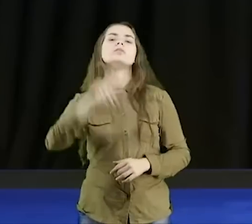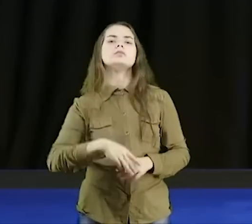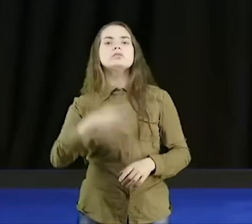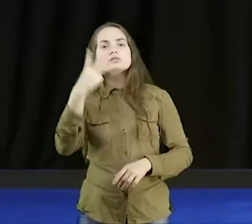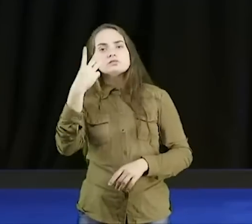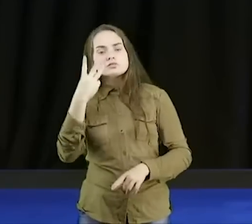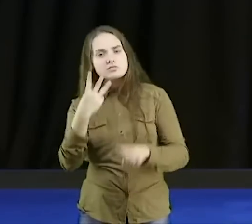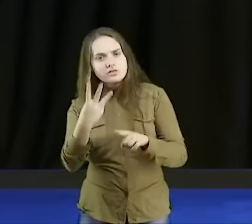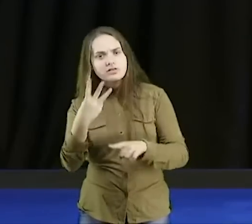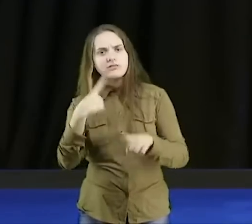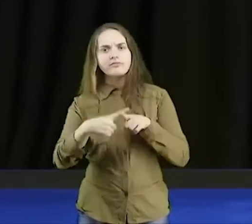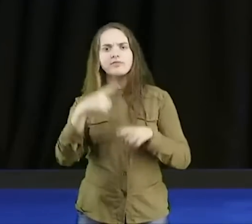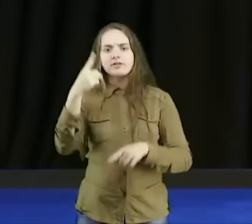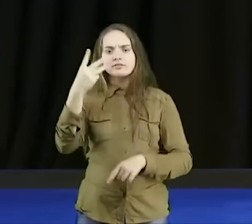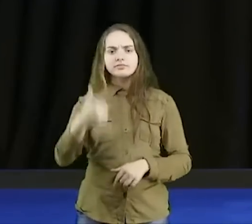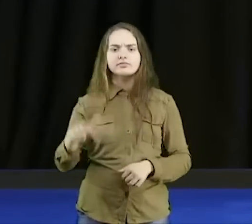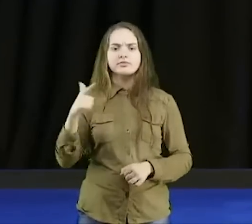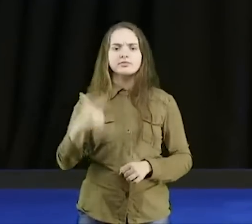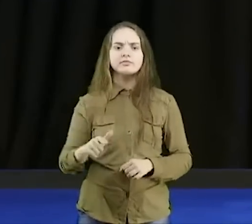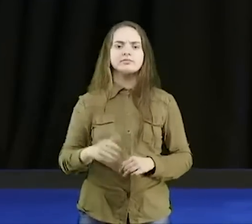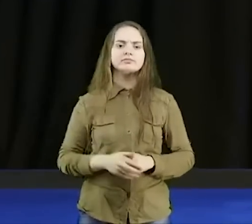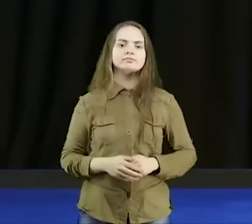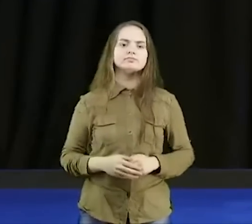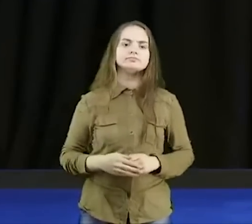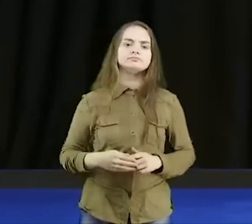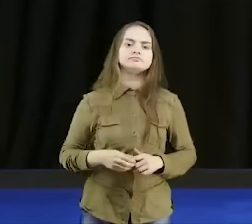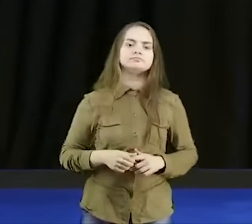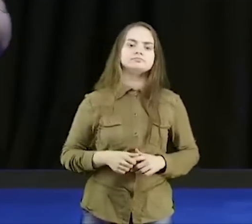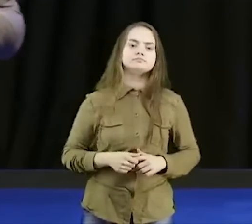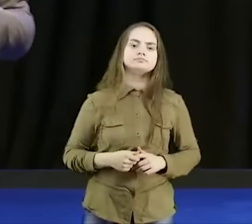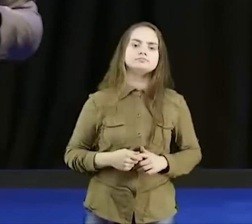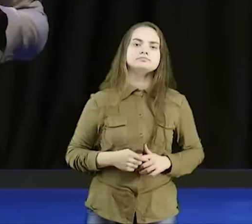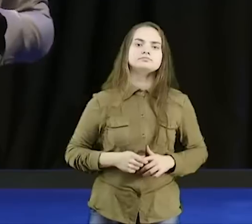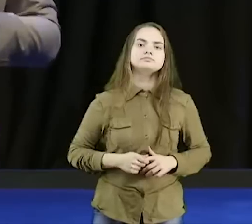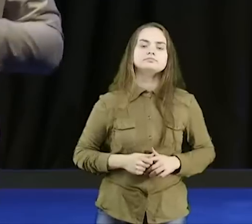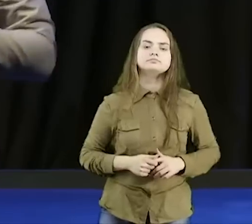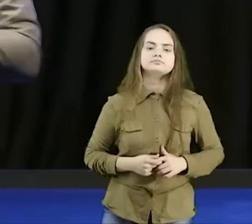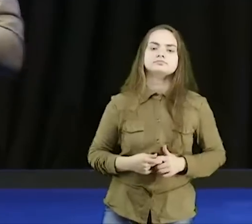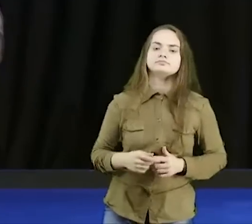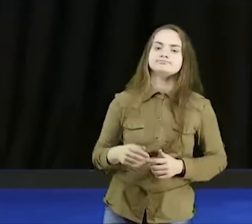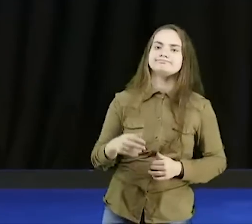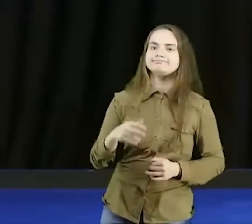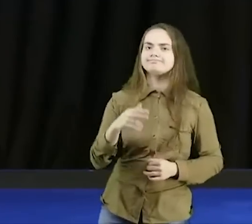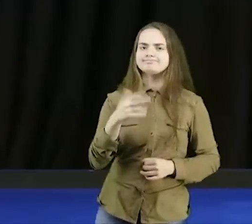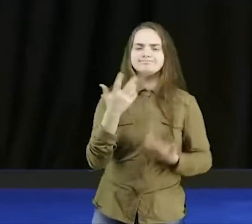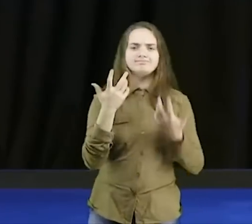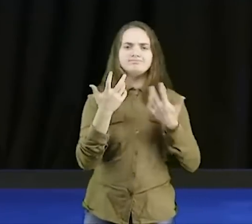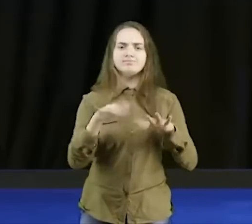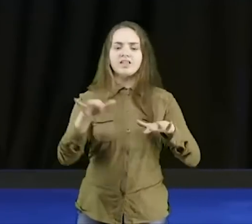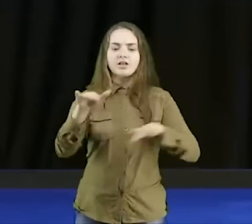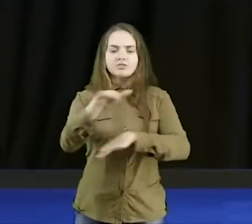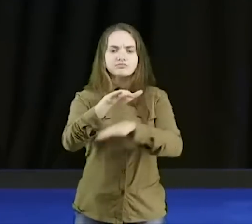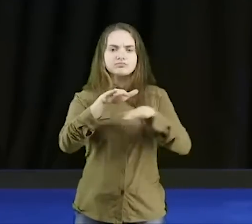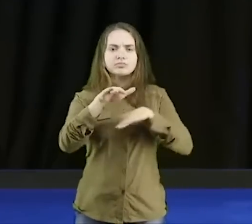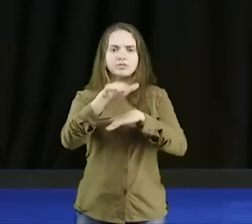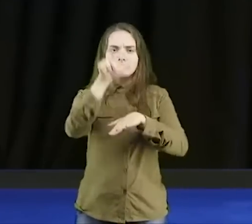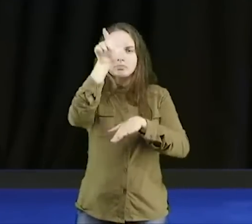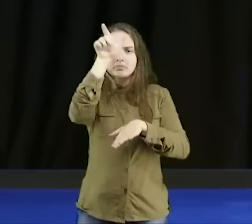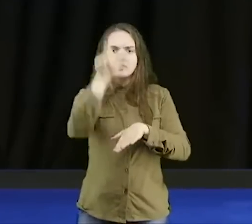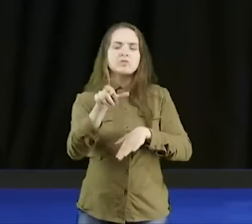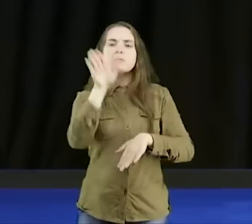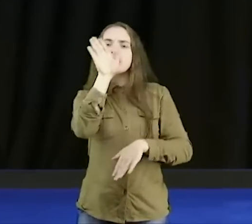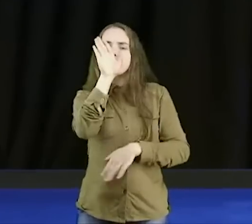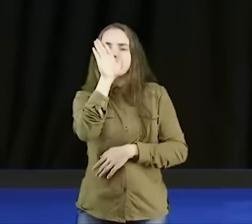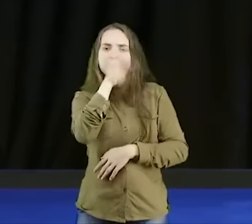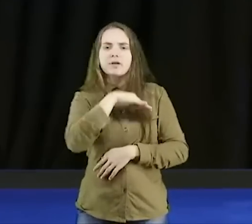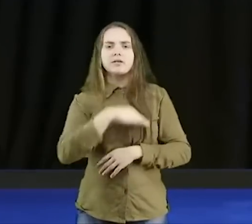perdoa, pode perdoar quantas vezes, que você não é obrigado a ficar vivendo, debaixo, de uma pessoa, está sendo má